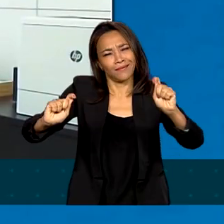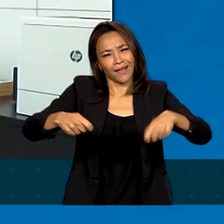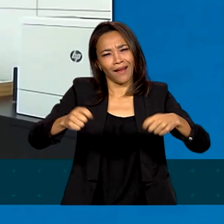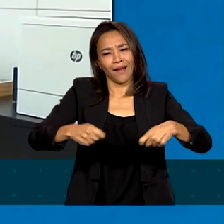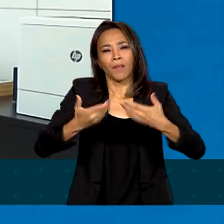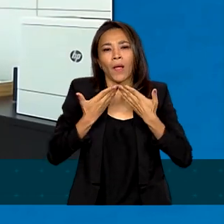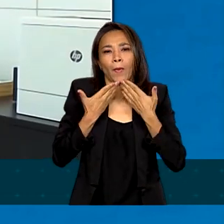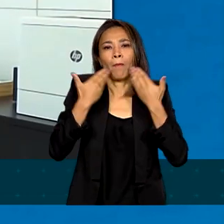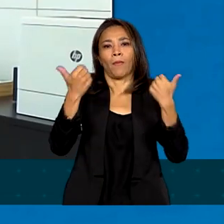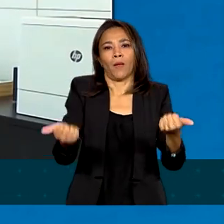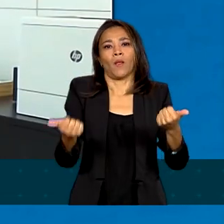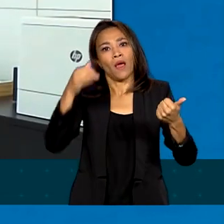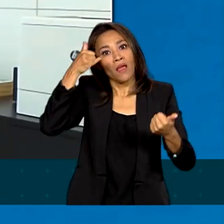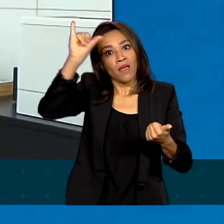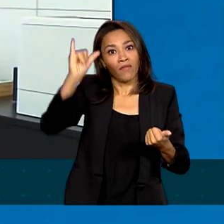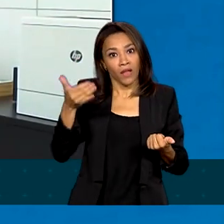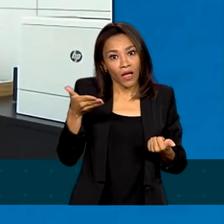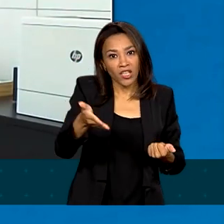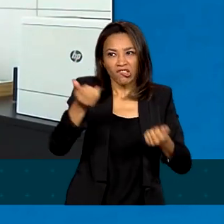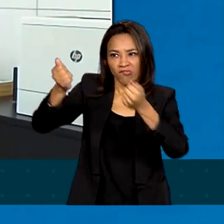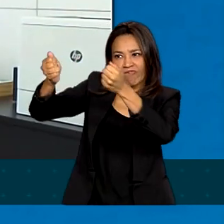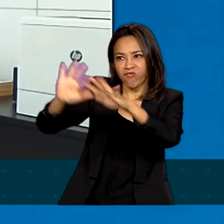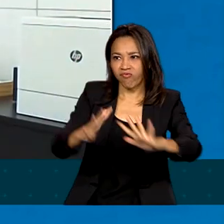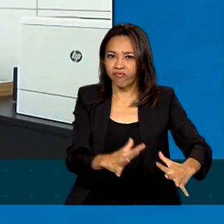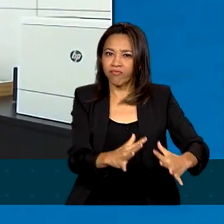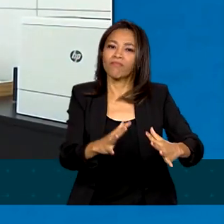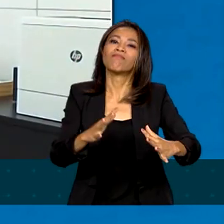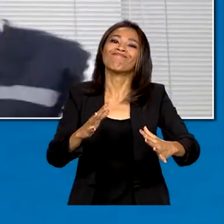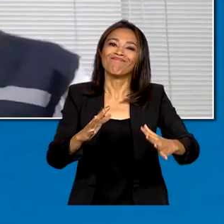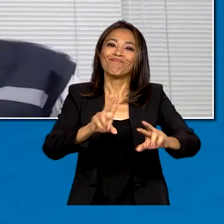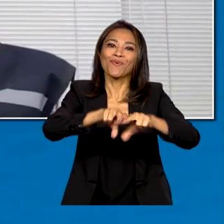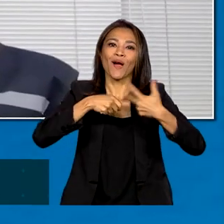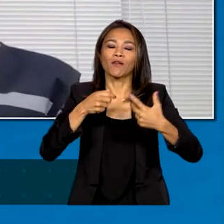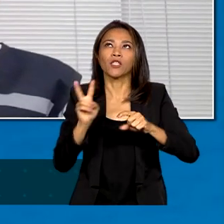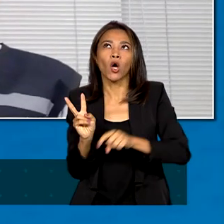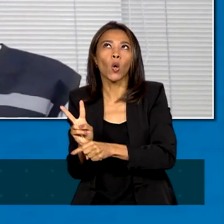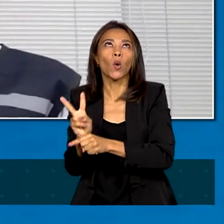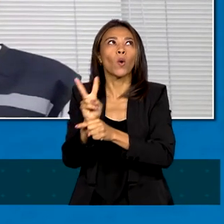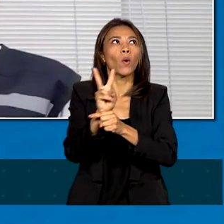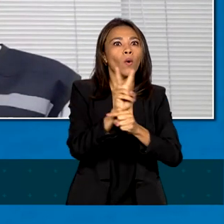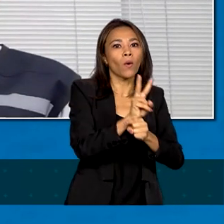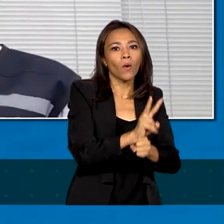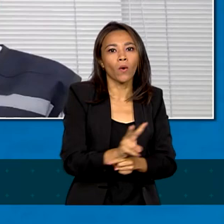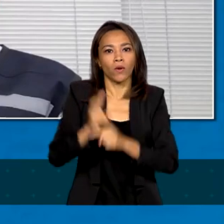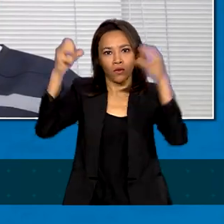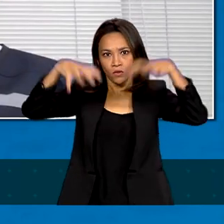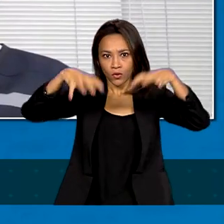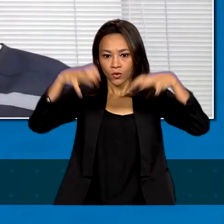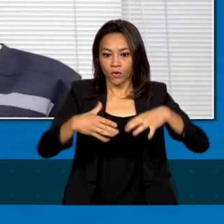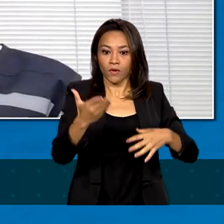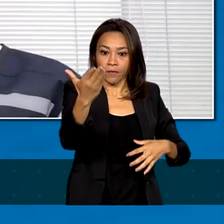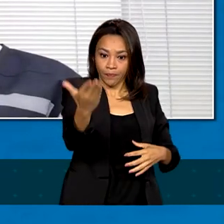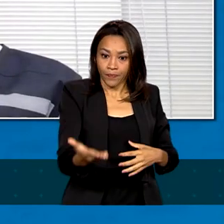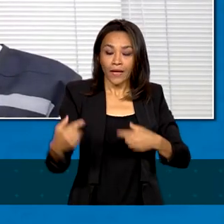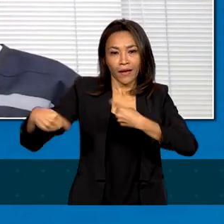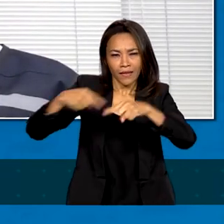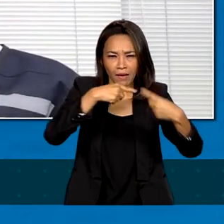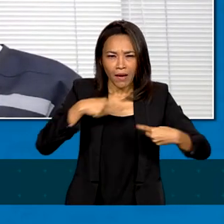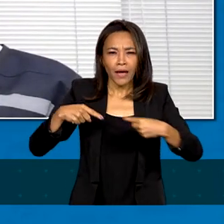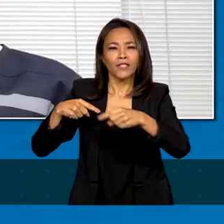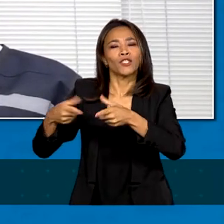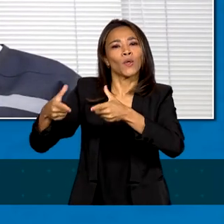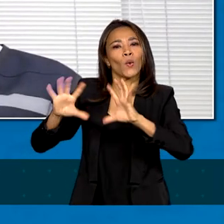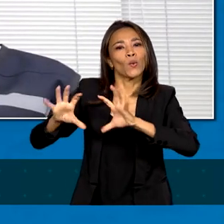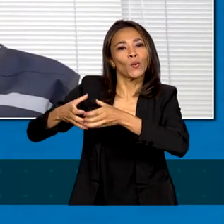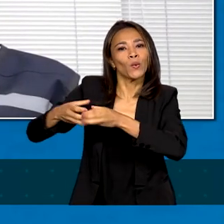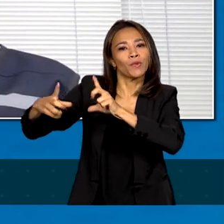antecipação desse desastre, como é o efetivo monitoramento da chuva. Um debate com especialistas japoneses em medidas estruturais